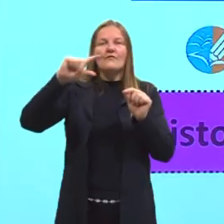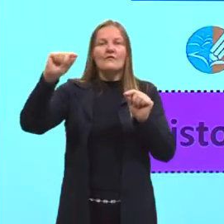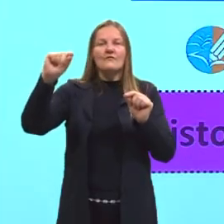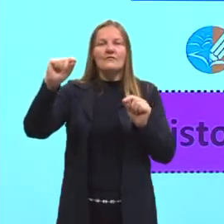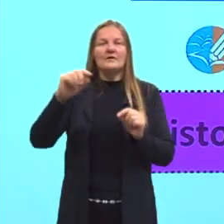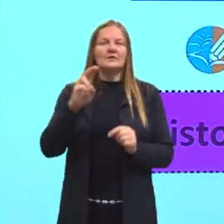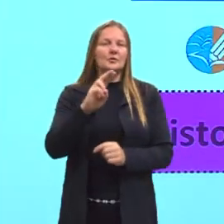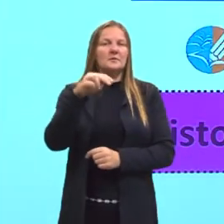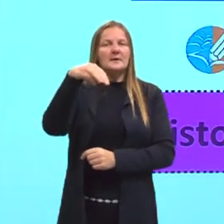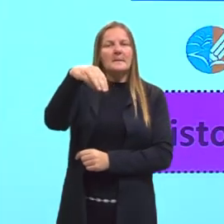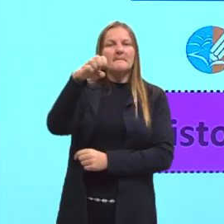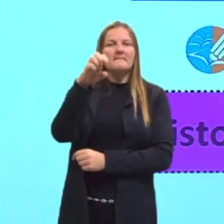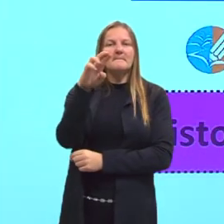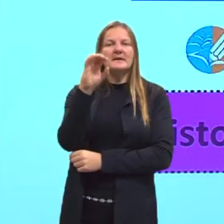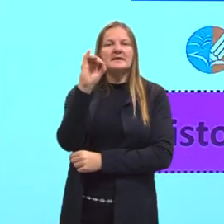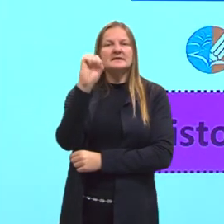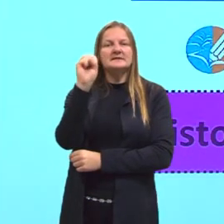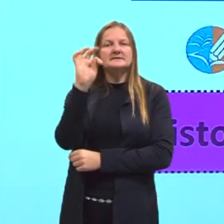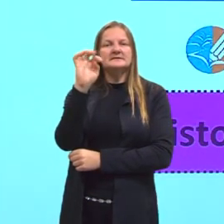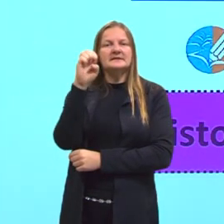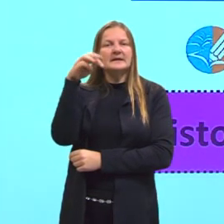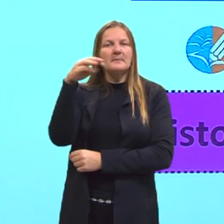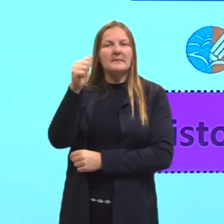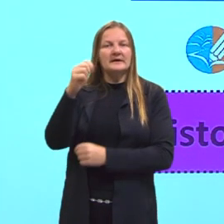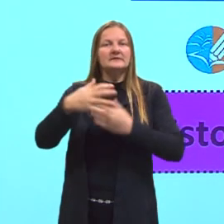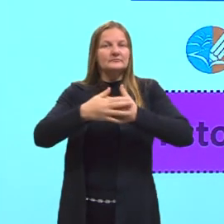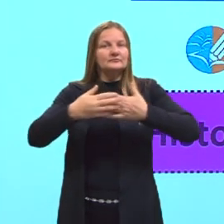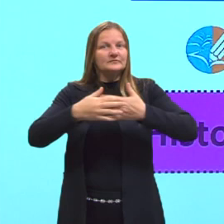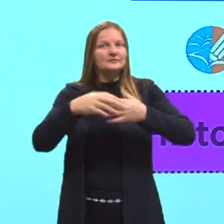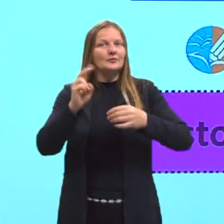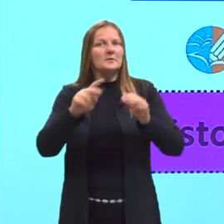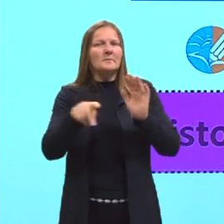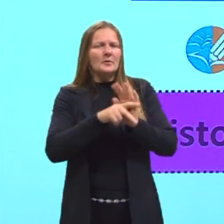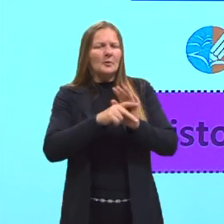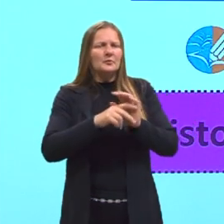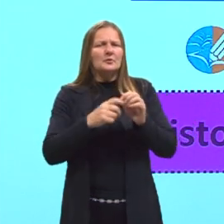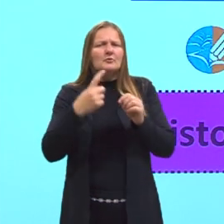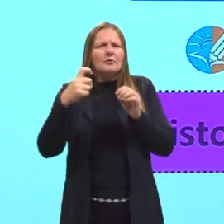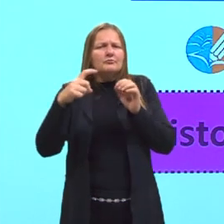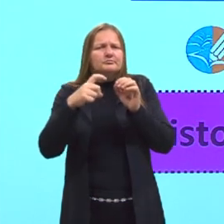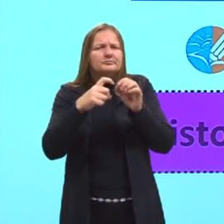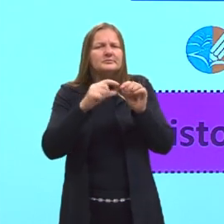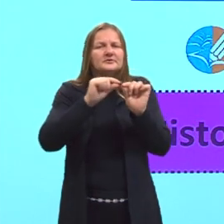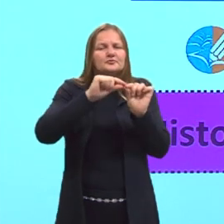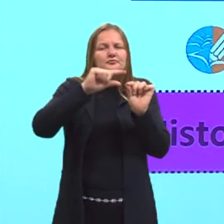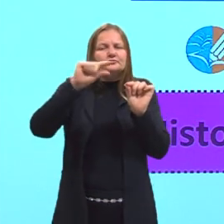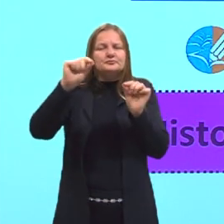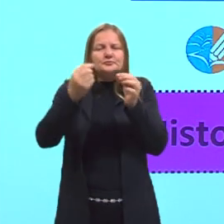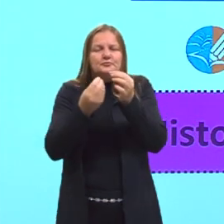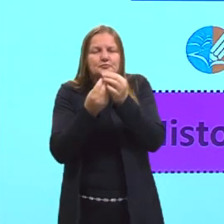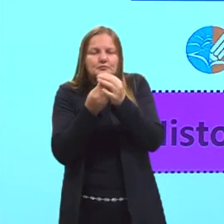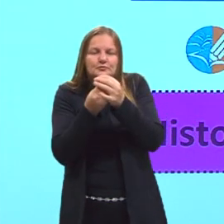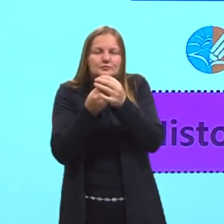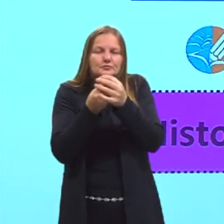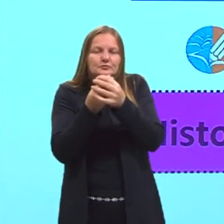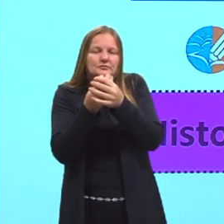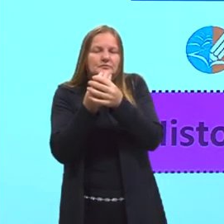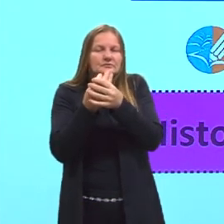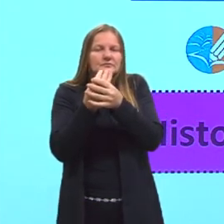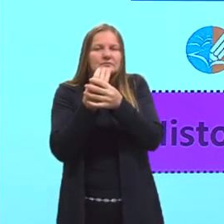meristemas. Esse tecido, ele tem origem embrionária. Ele é um tecido primário.